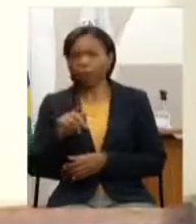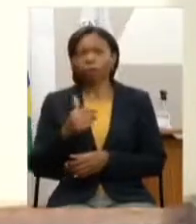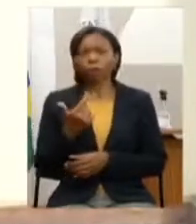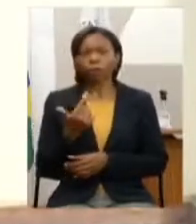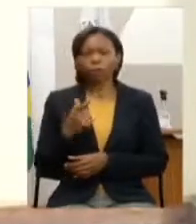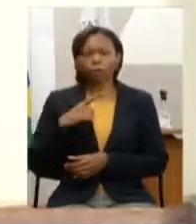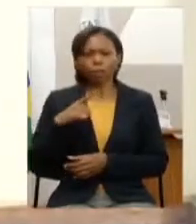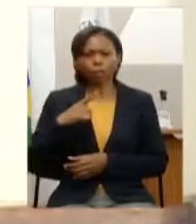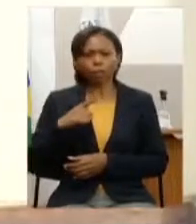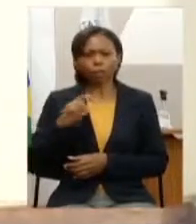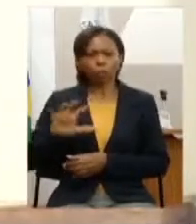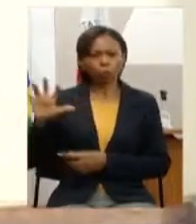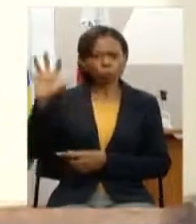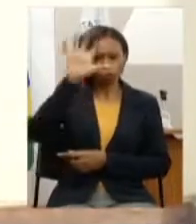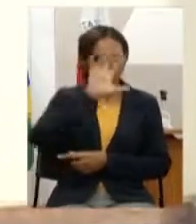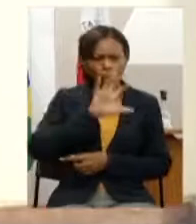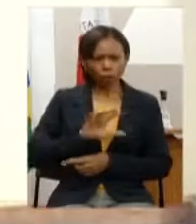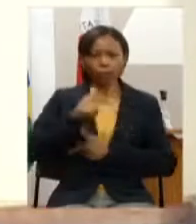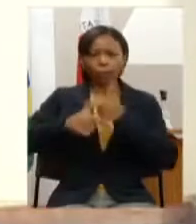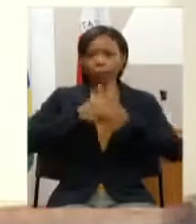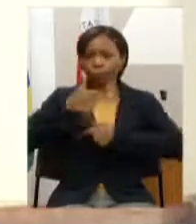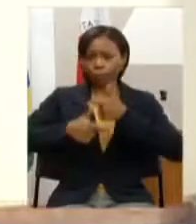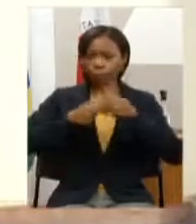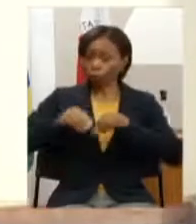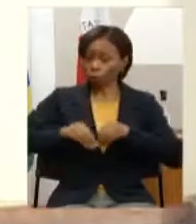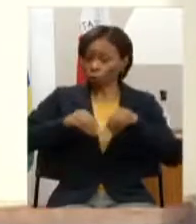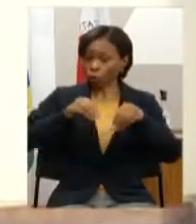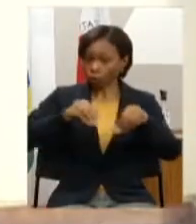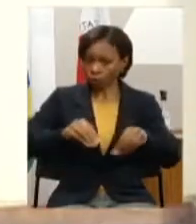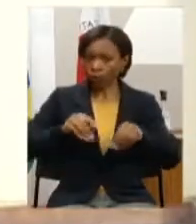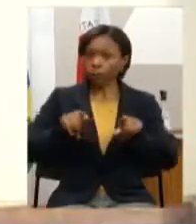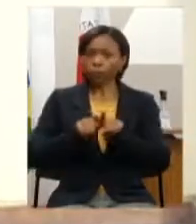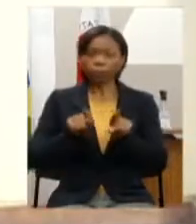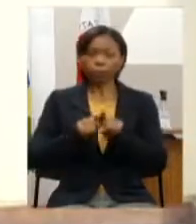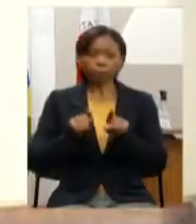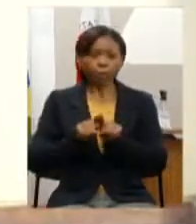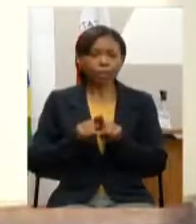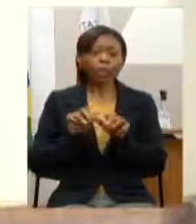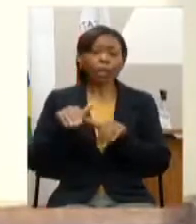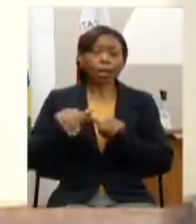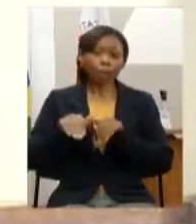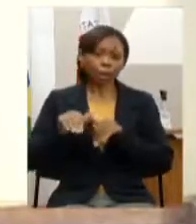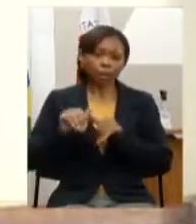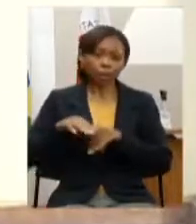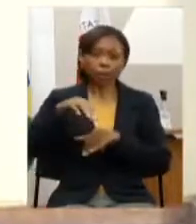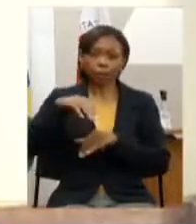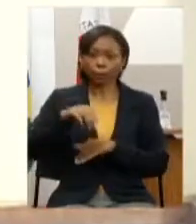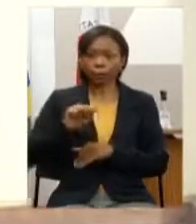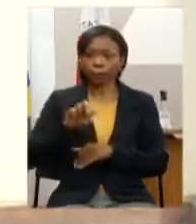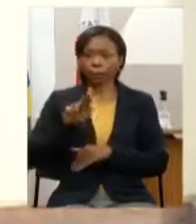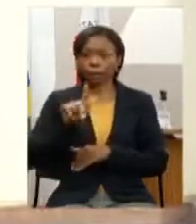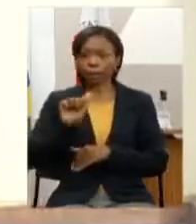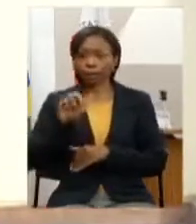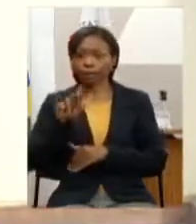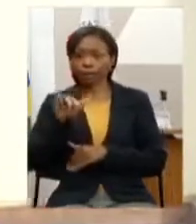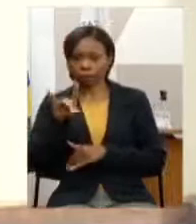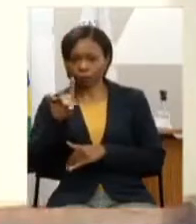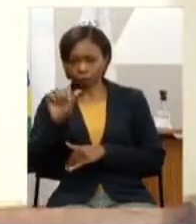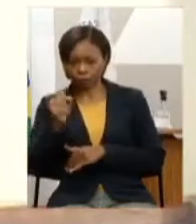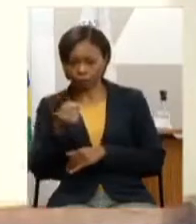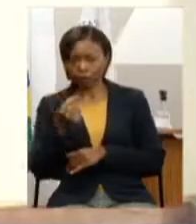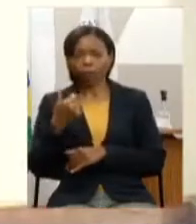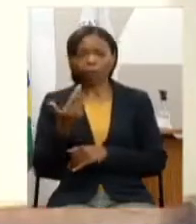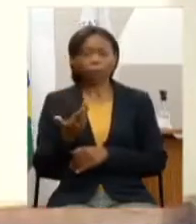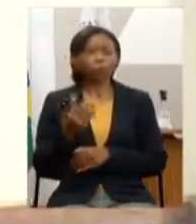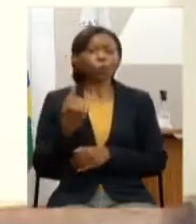regionais de mulheres trabalhadoras rurais nos postos de atuação da Marcha das Margaridas então essa aqui é a mesma ação uma ação é